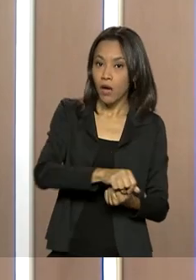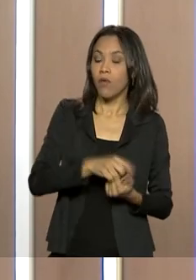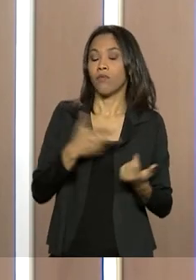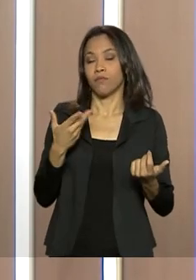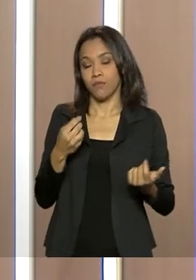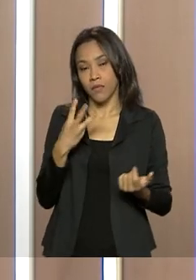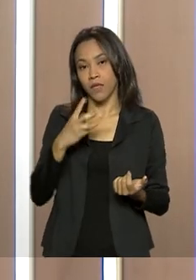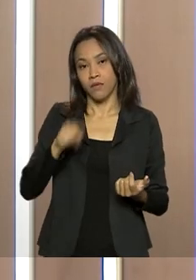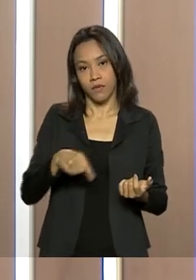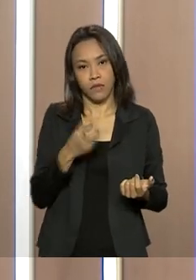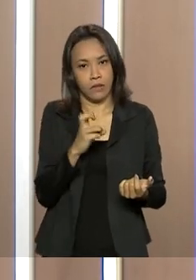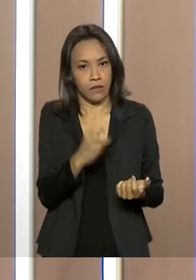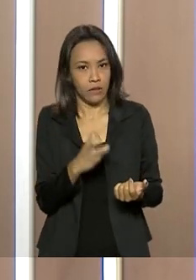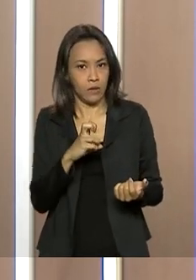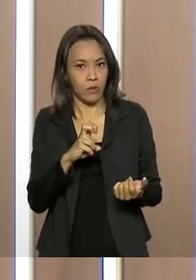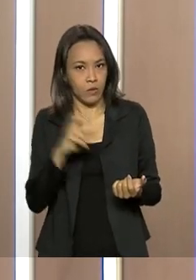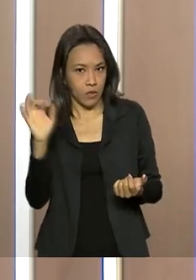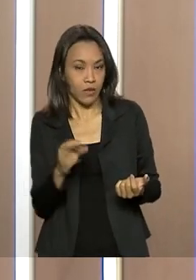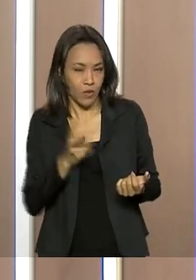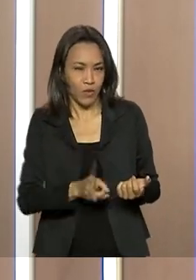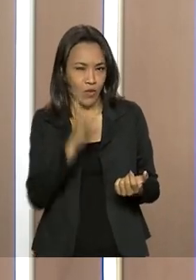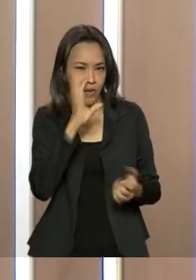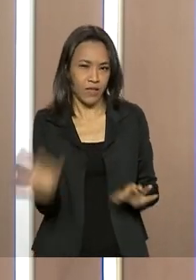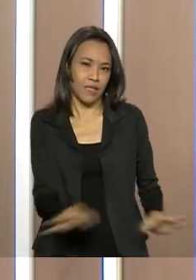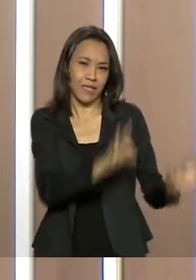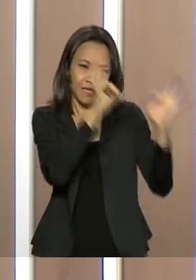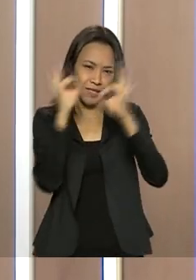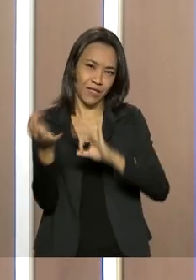Essa é informação que nós tínhamos para você hoje. Continue conosco e tenha um ótimo dia.